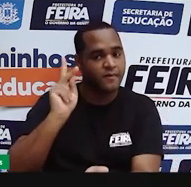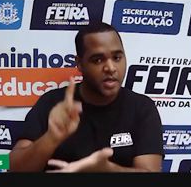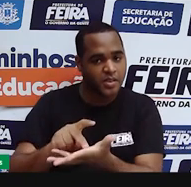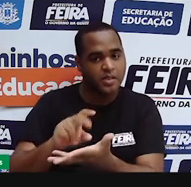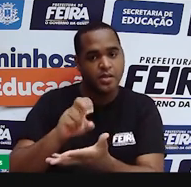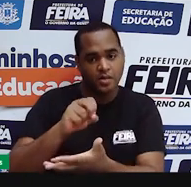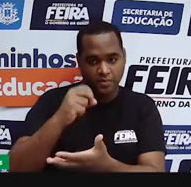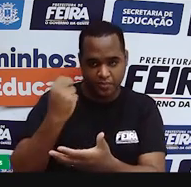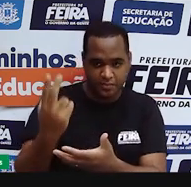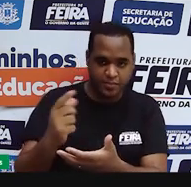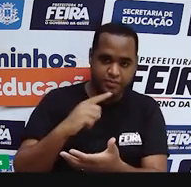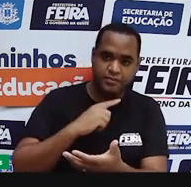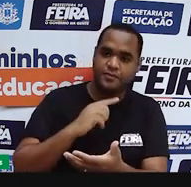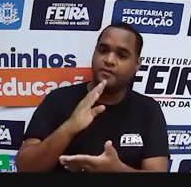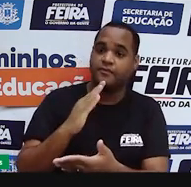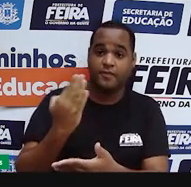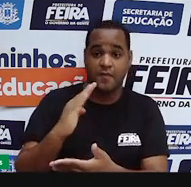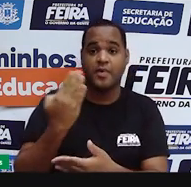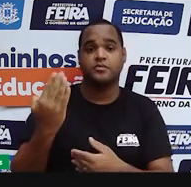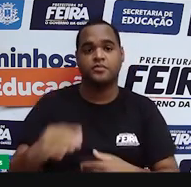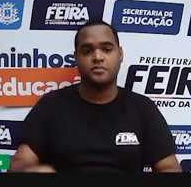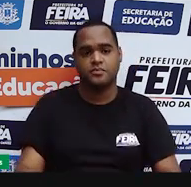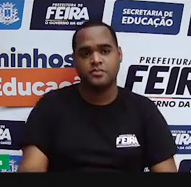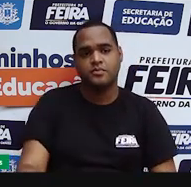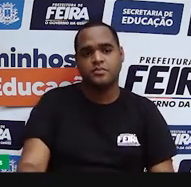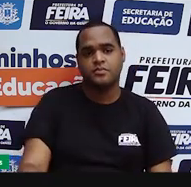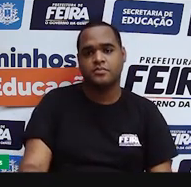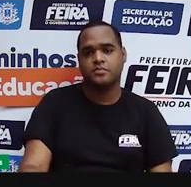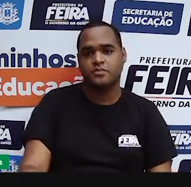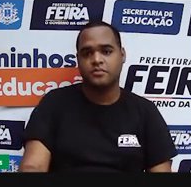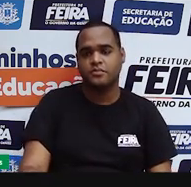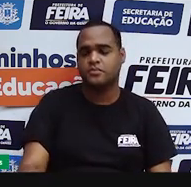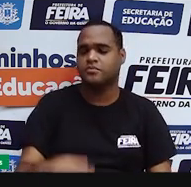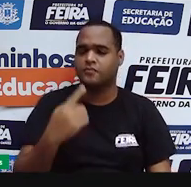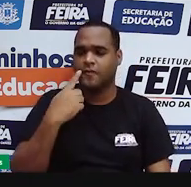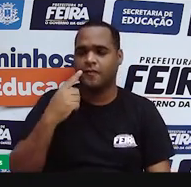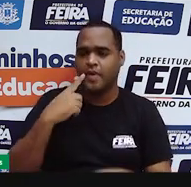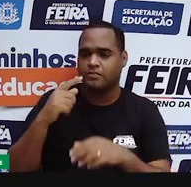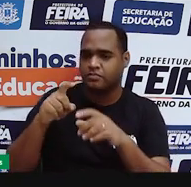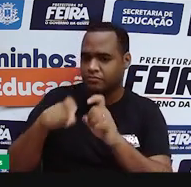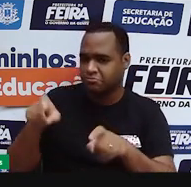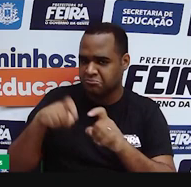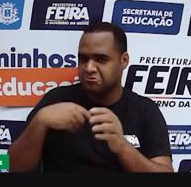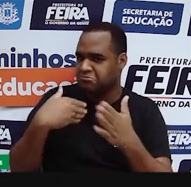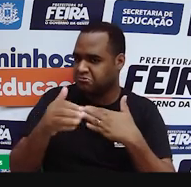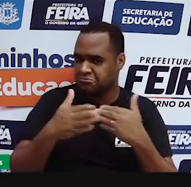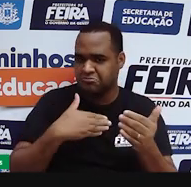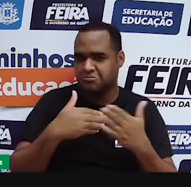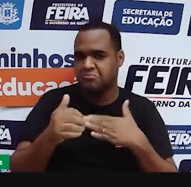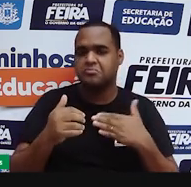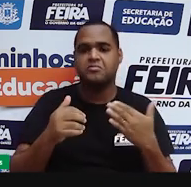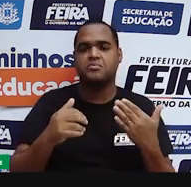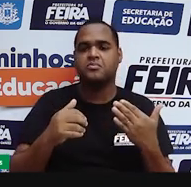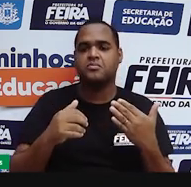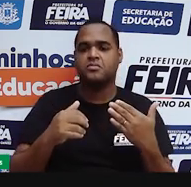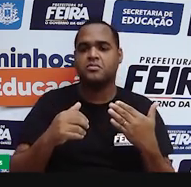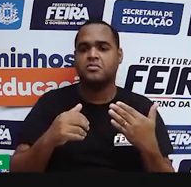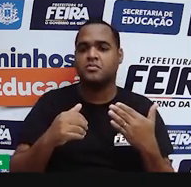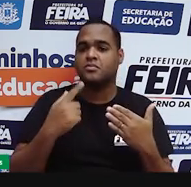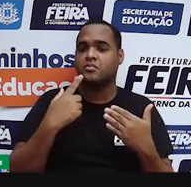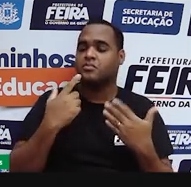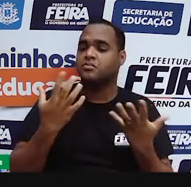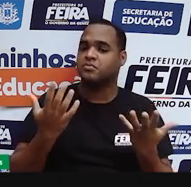notícia é falsa. Vamos lá procurar uma notícia qualquer aqui. Vou botar aqui para vocês, distribuição,